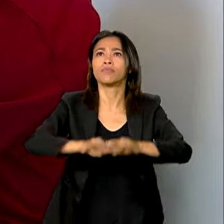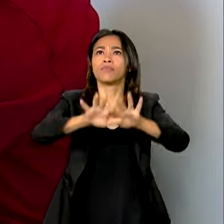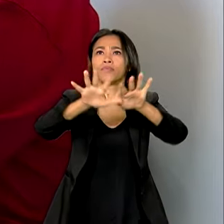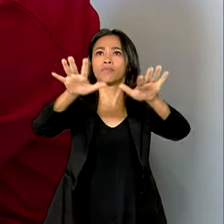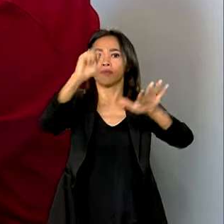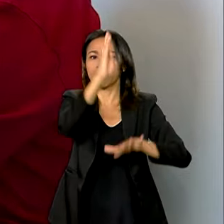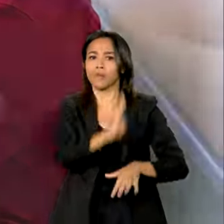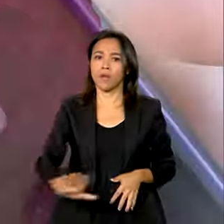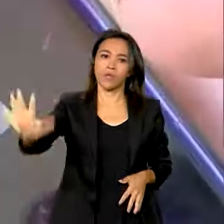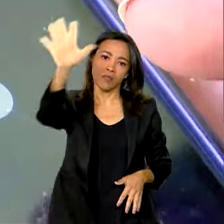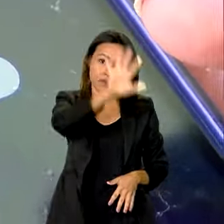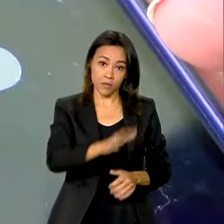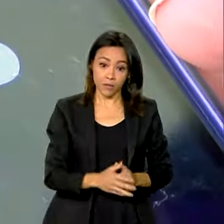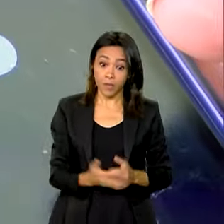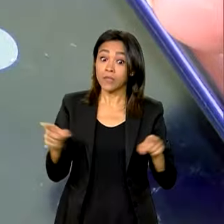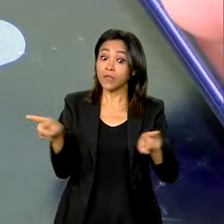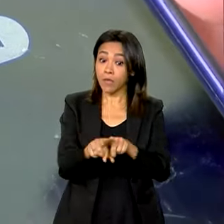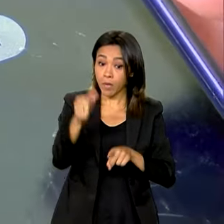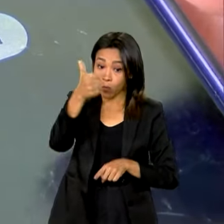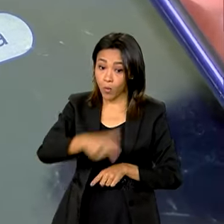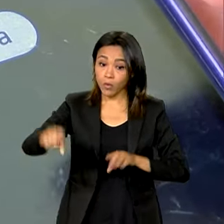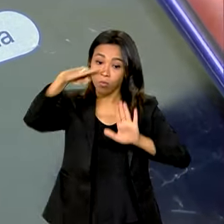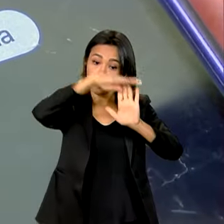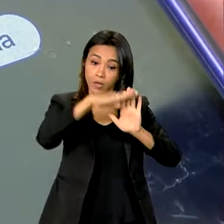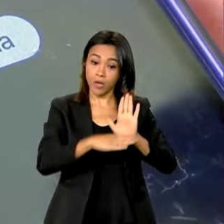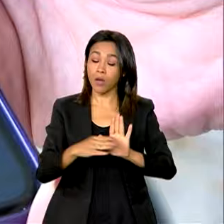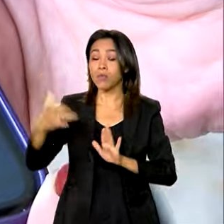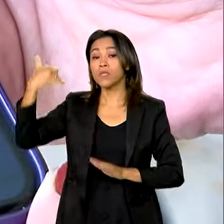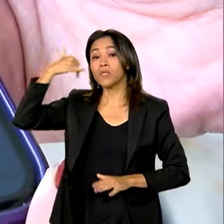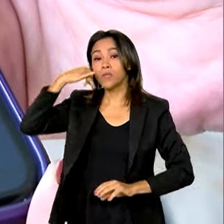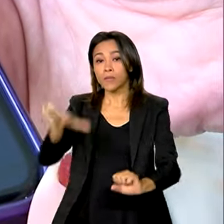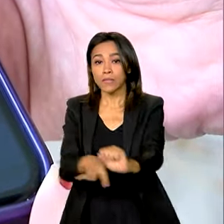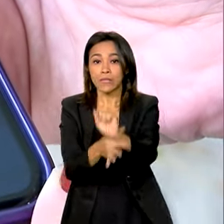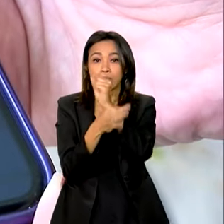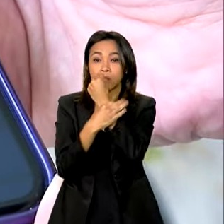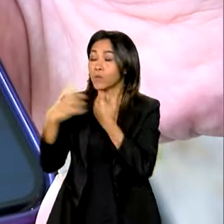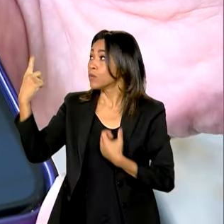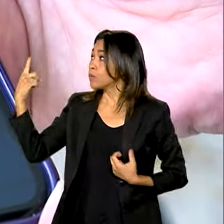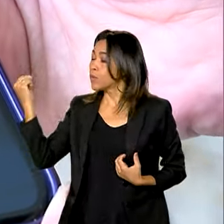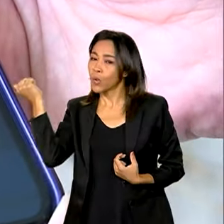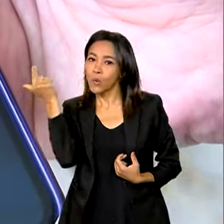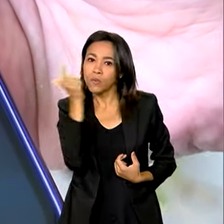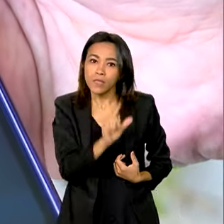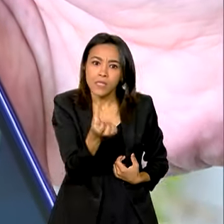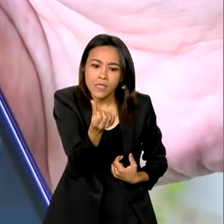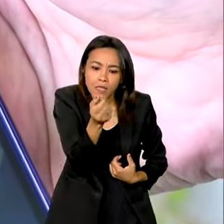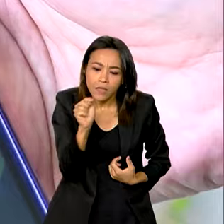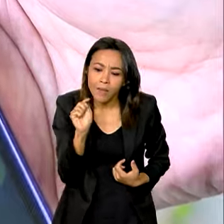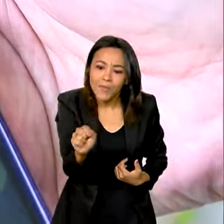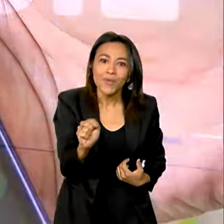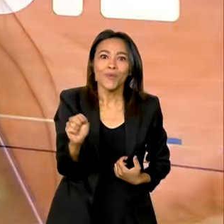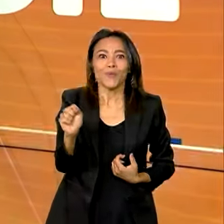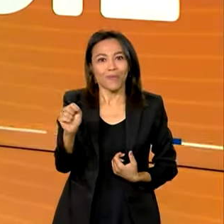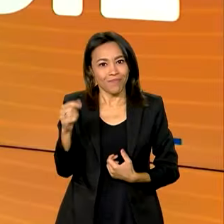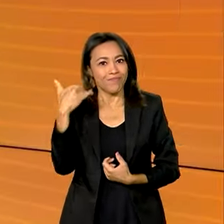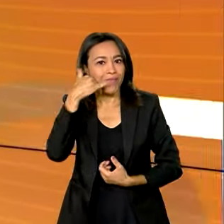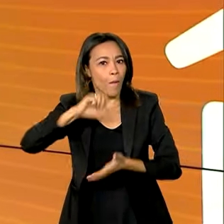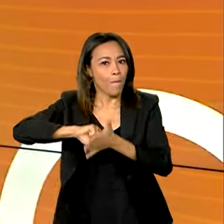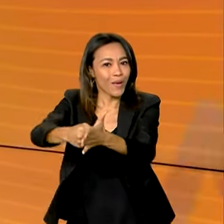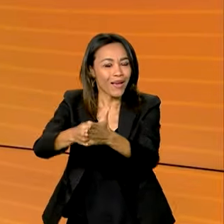pelo país. E o programa Celular Seguro alcança a marca de 60 mil aparelhos bloqueados.